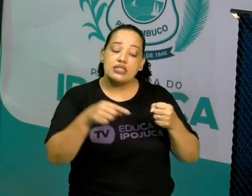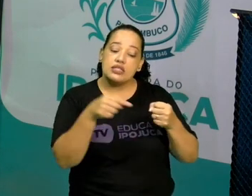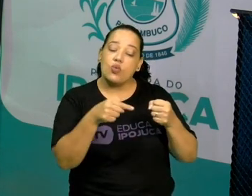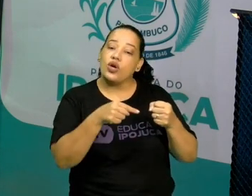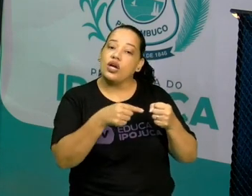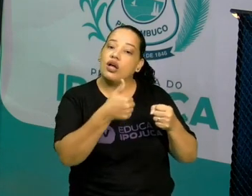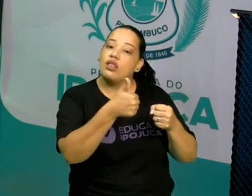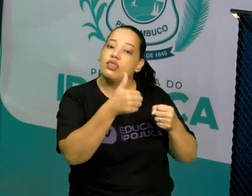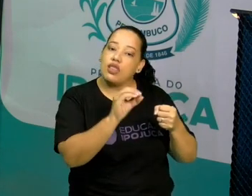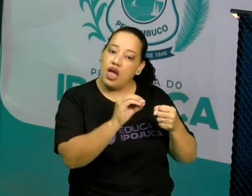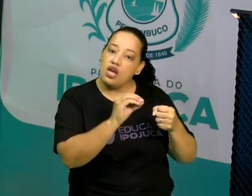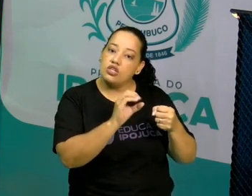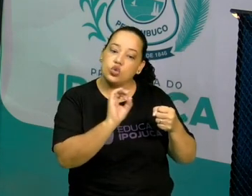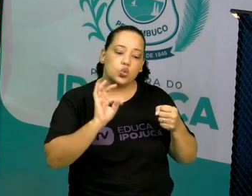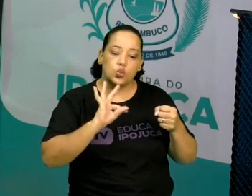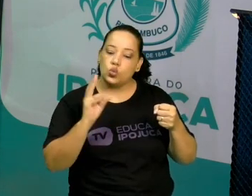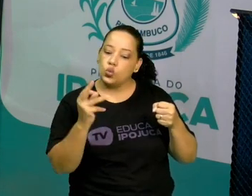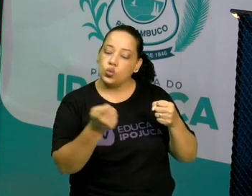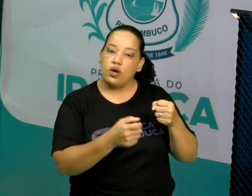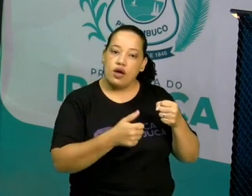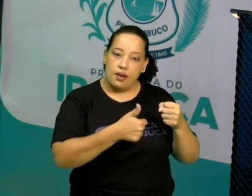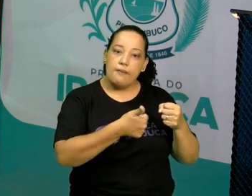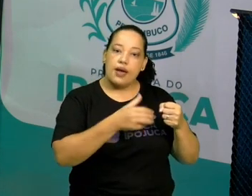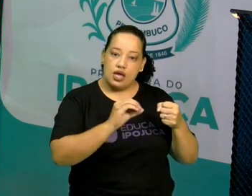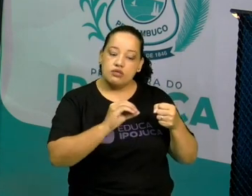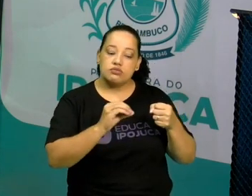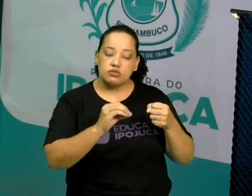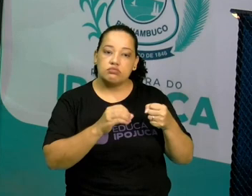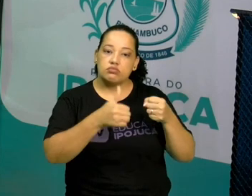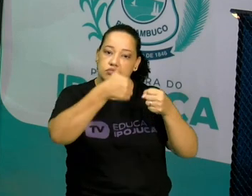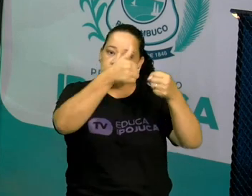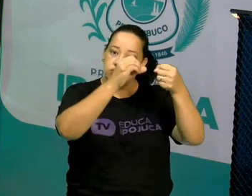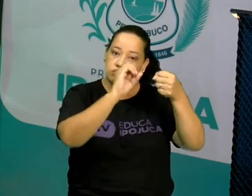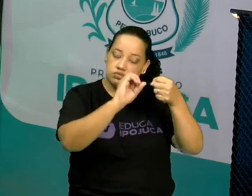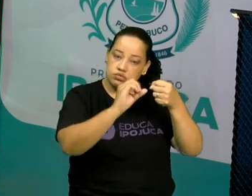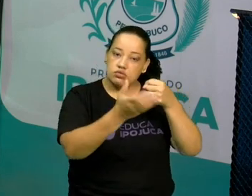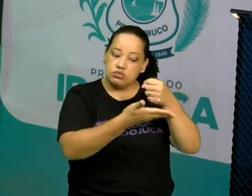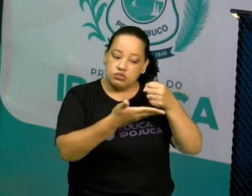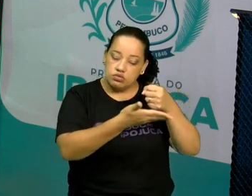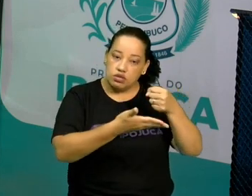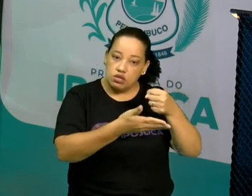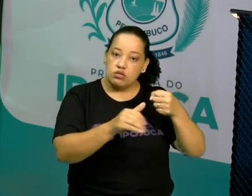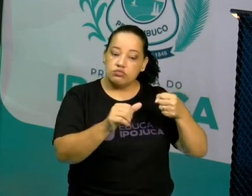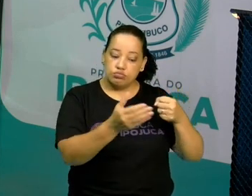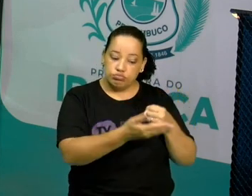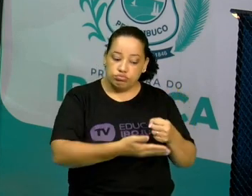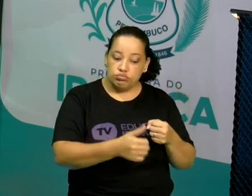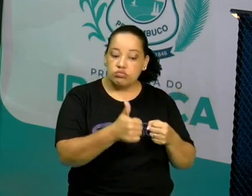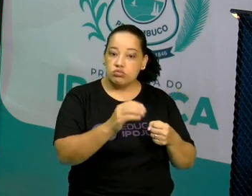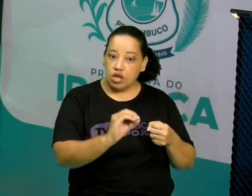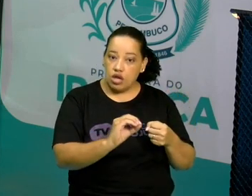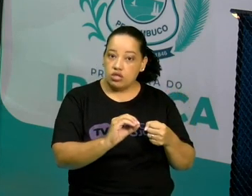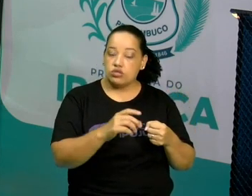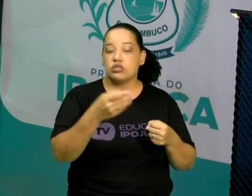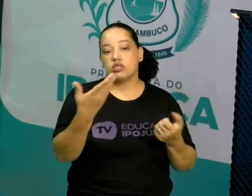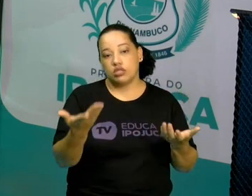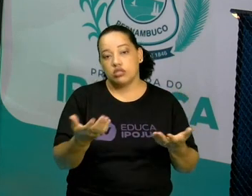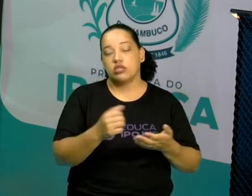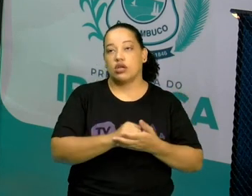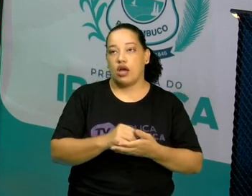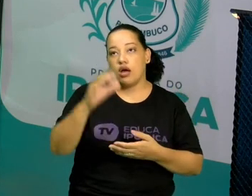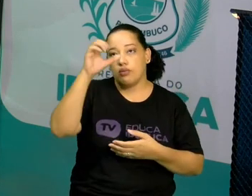10, ou as bases são 10, são bases iguais. E as propriedades da potência nos dizem que,